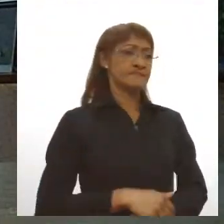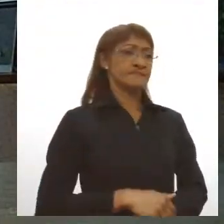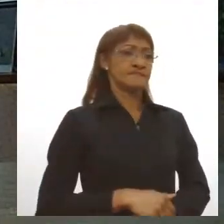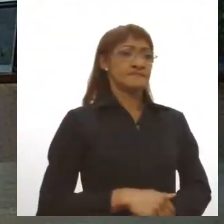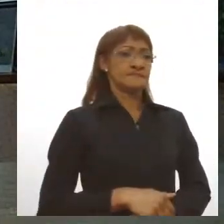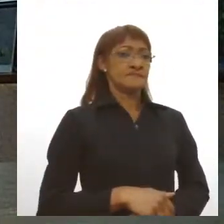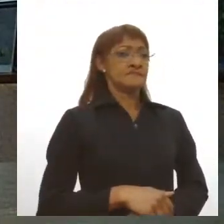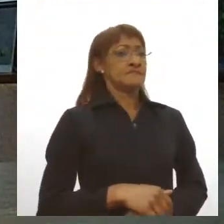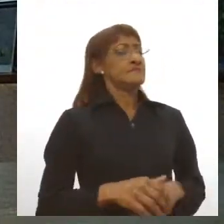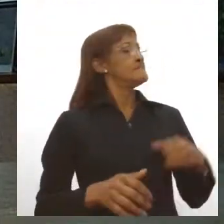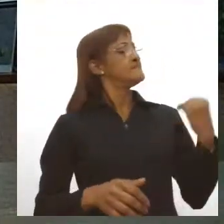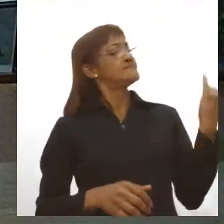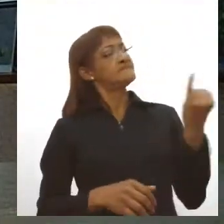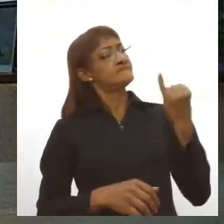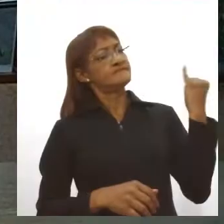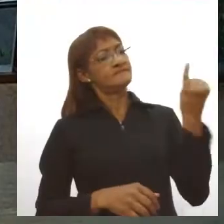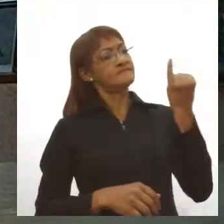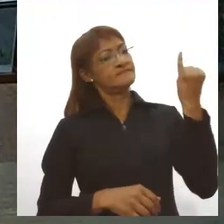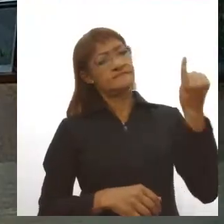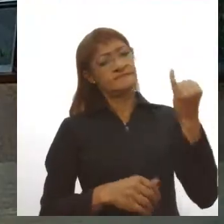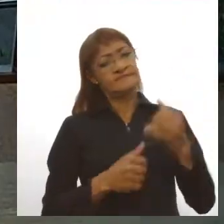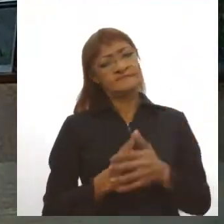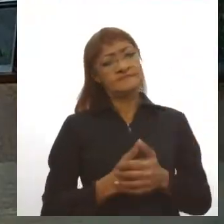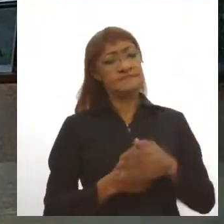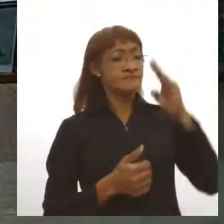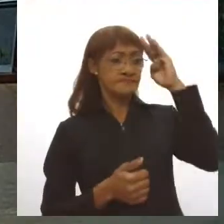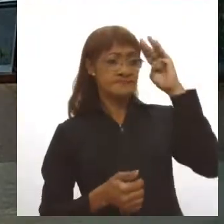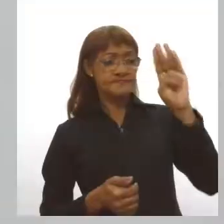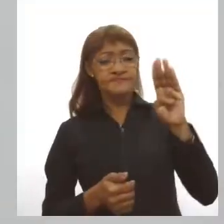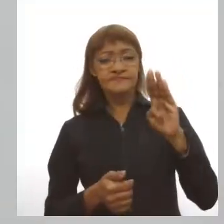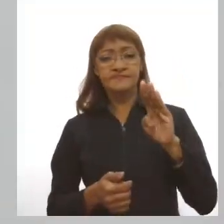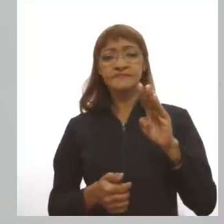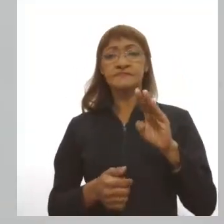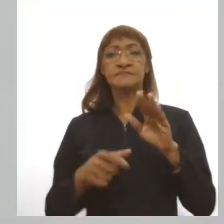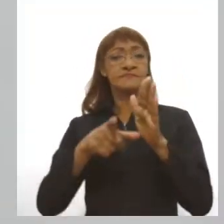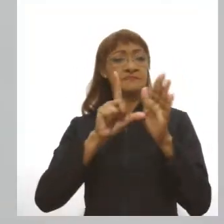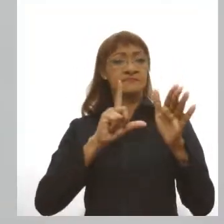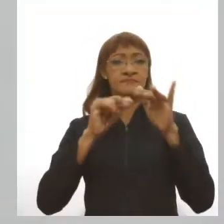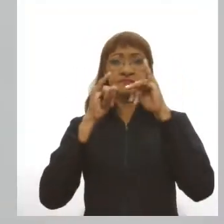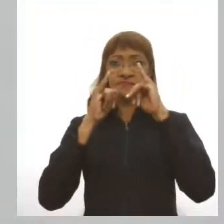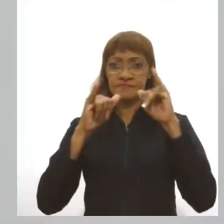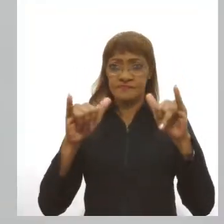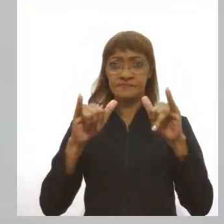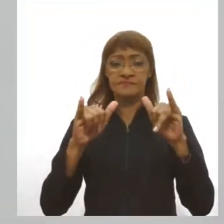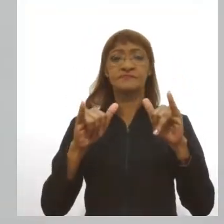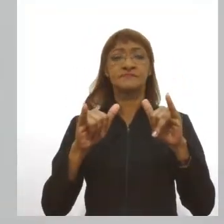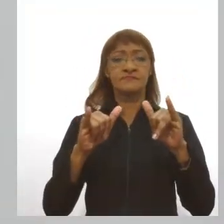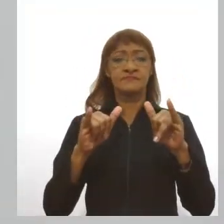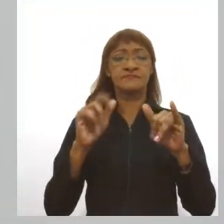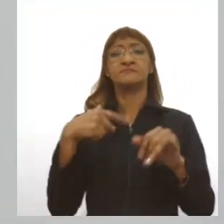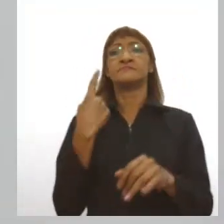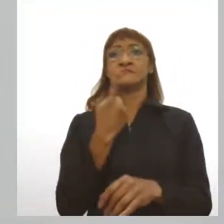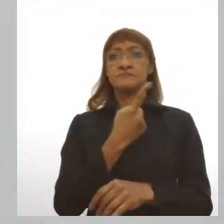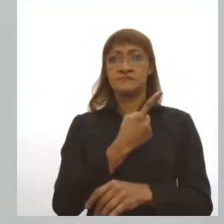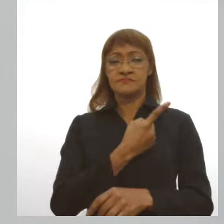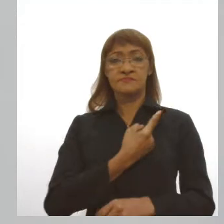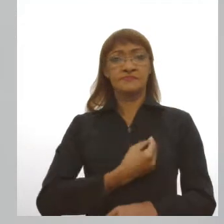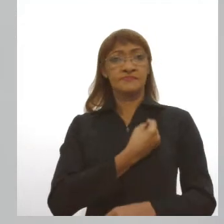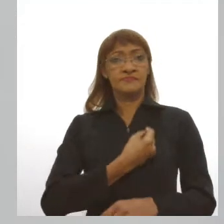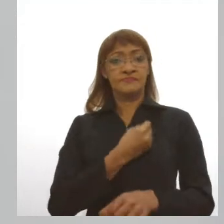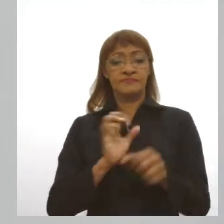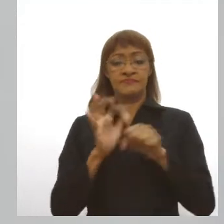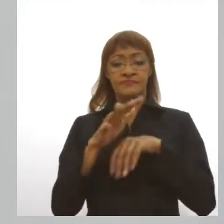Fundamental. Eu falei, a gente vai passar por essa realidade da pandemia, juntos,